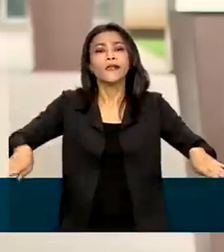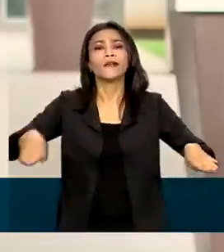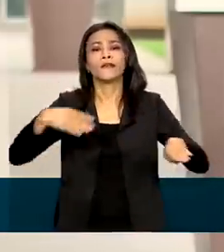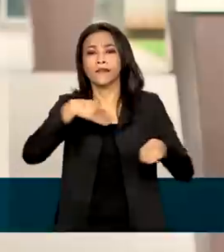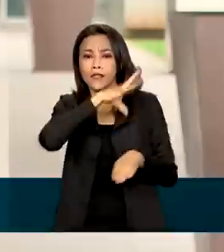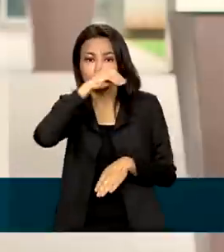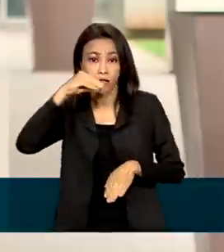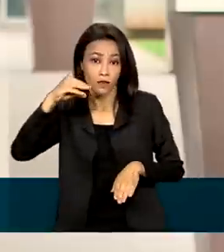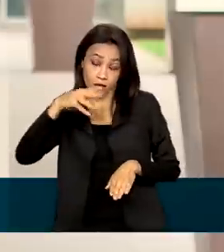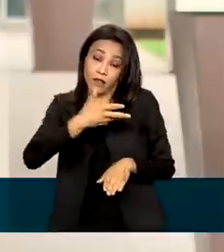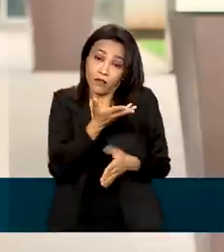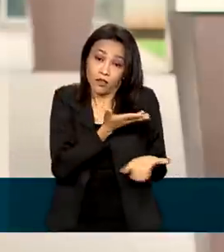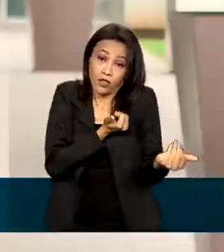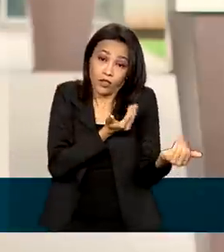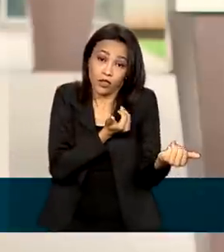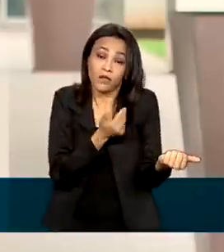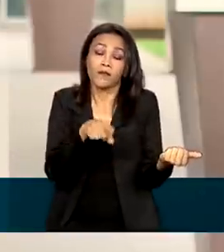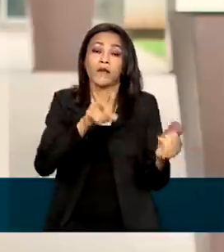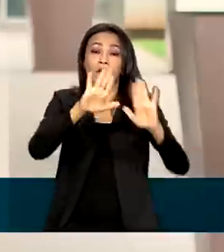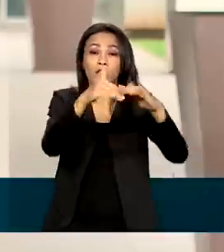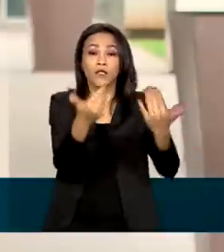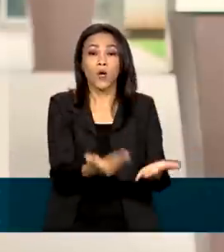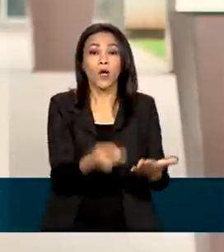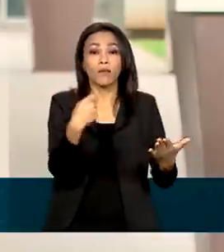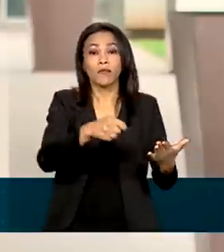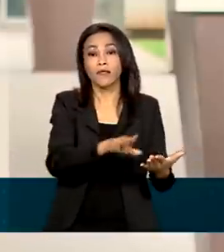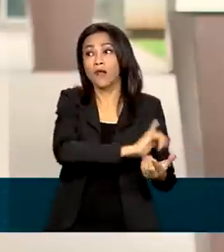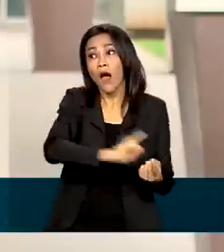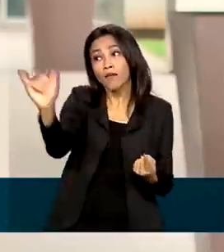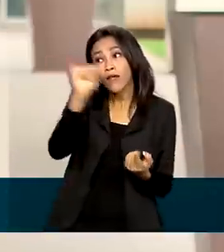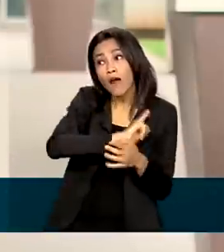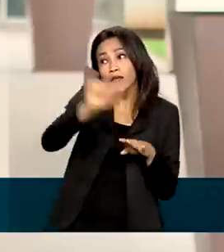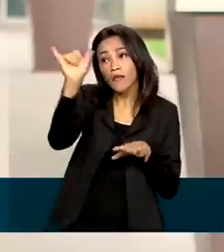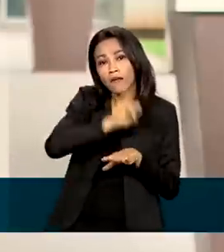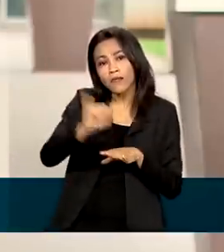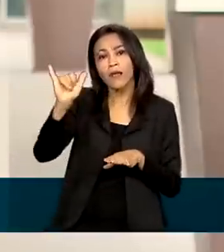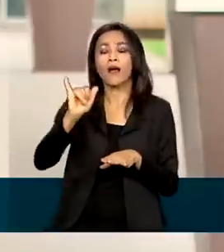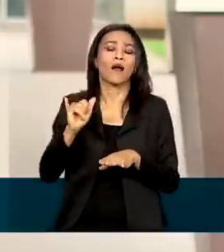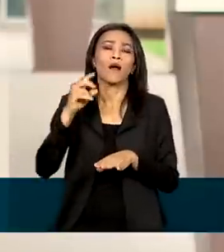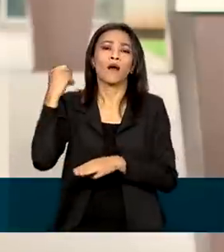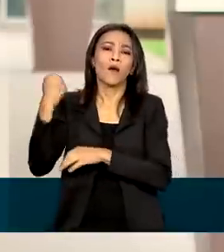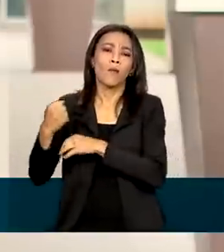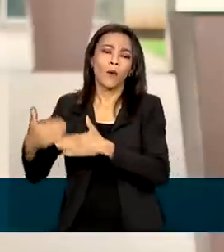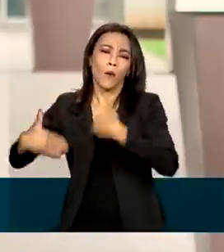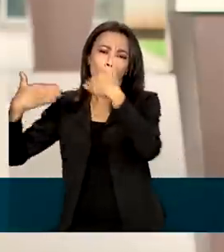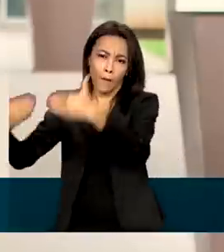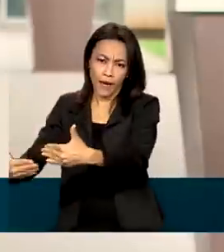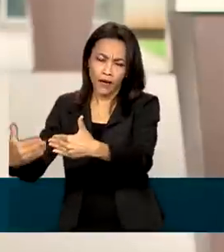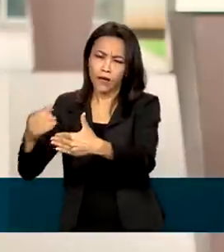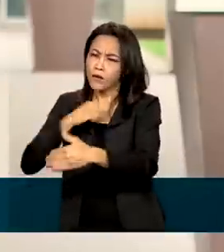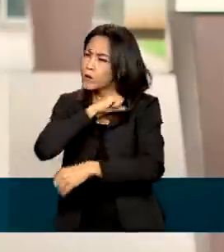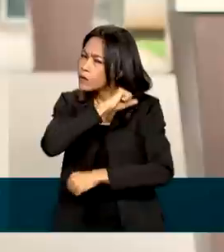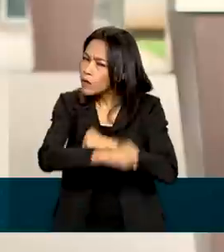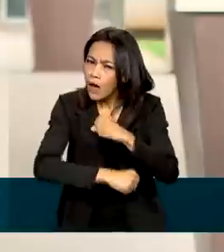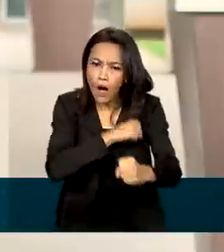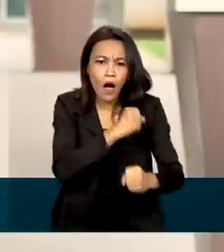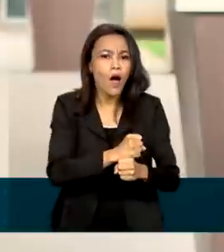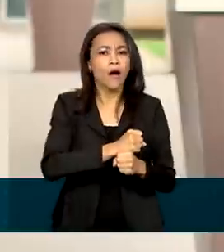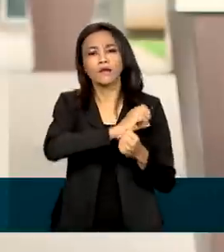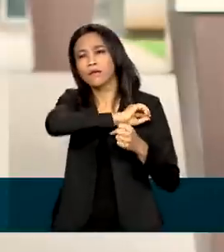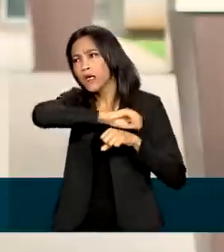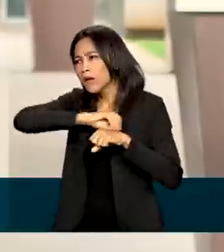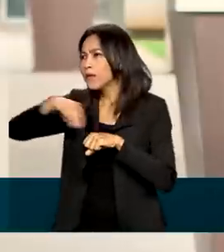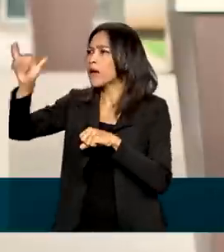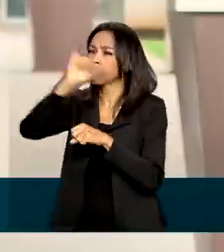jovens. As escolas terão que encaminhar ao MEC todos os anos relatórios com as ocorrências deste tipo de crime. Além disso,